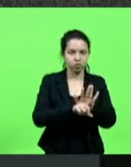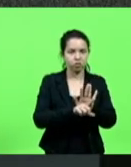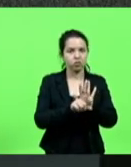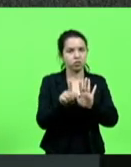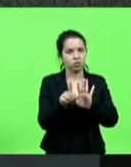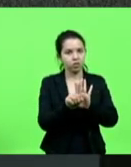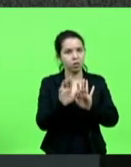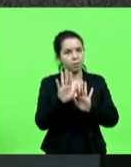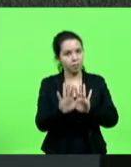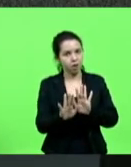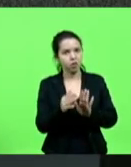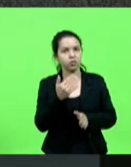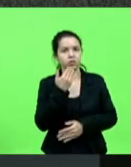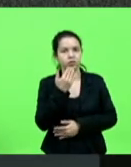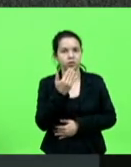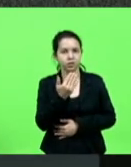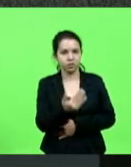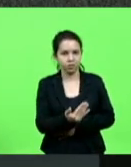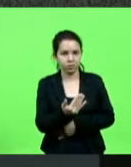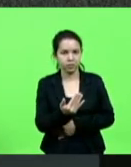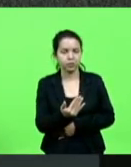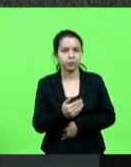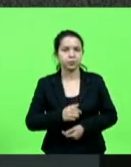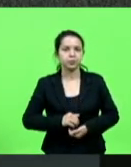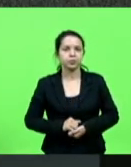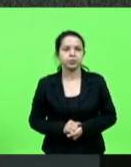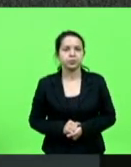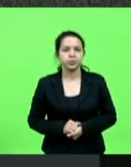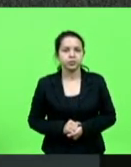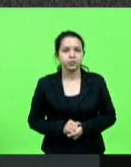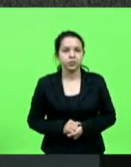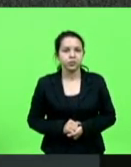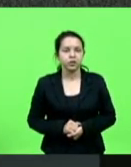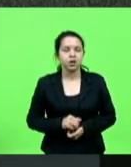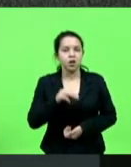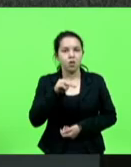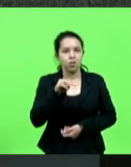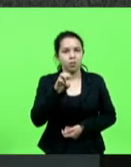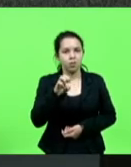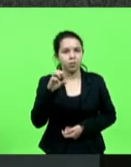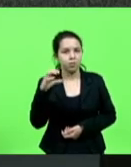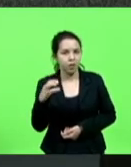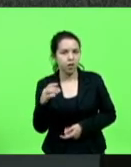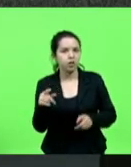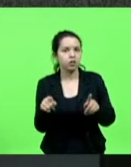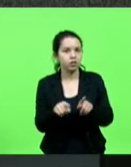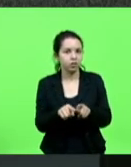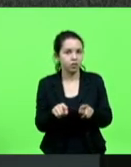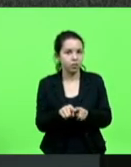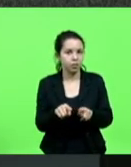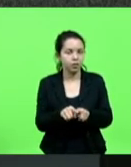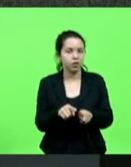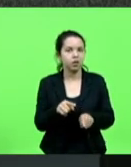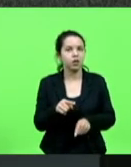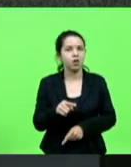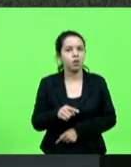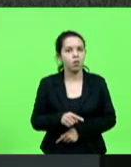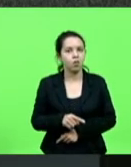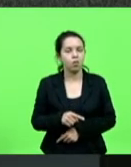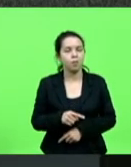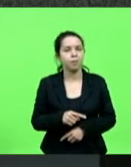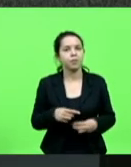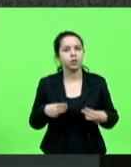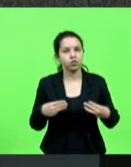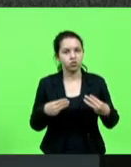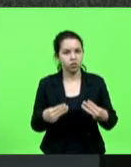forma de um requerimento tanto ao MEC, quanto, ou seja, ao Ministério da Educação, quanto ao